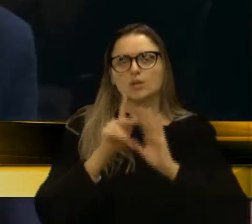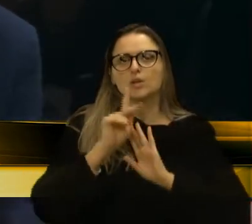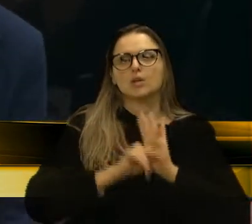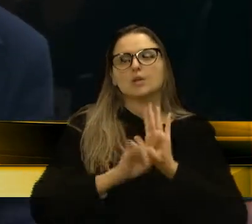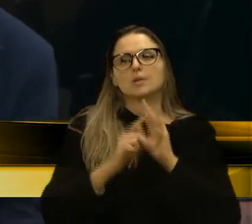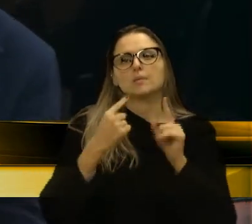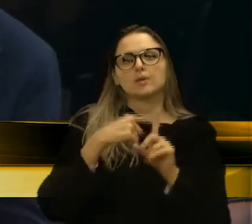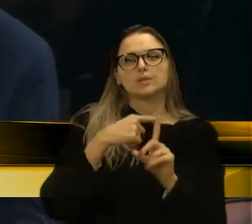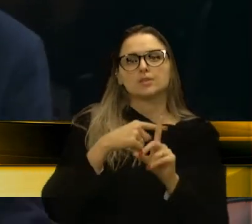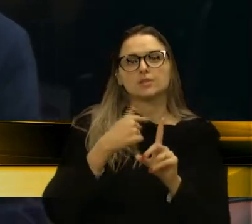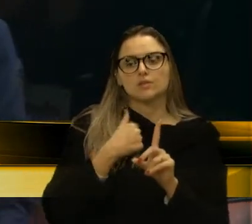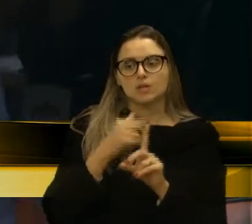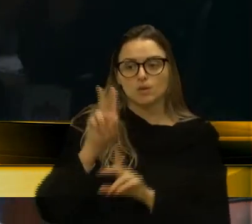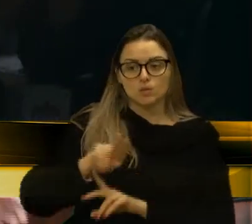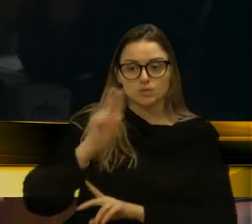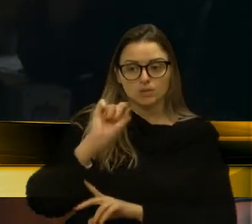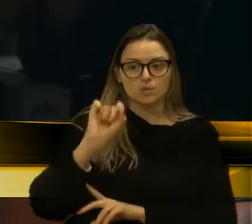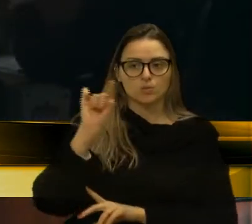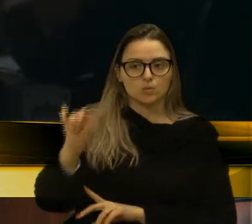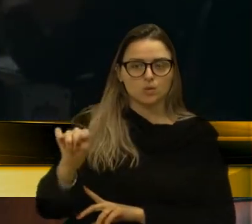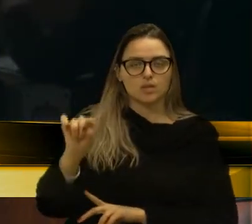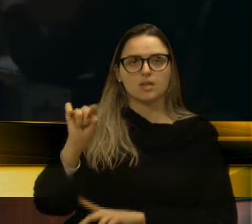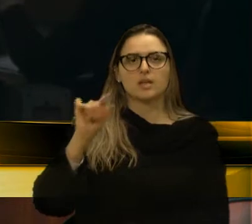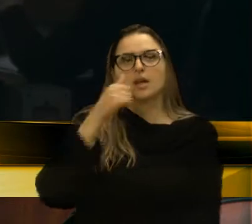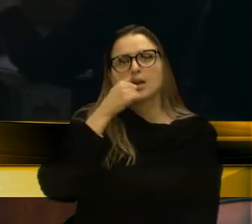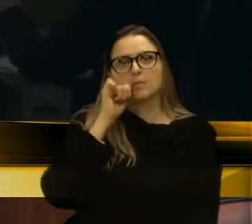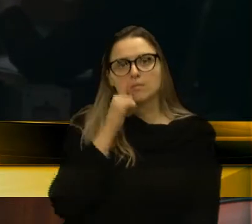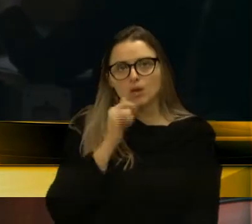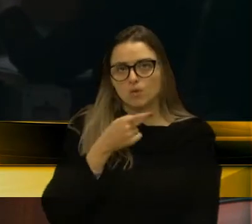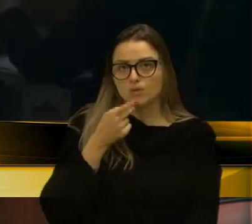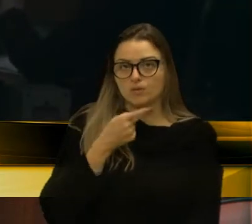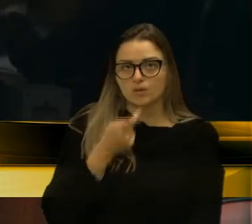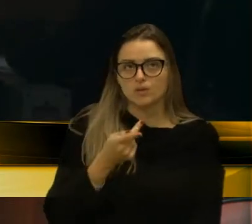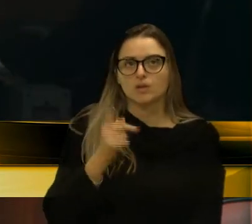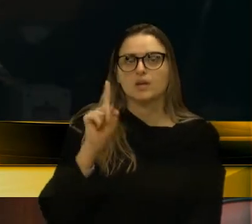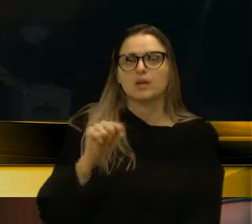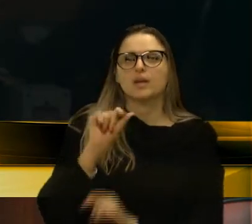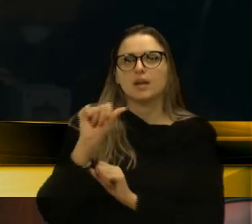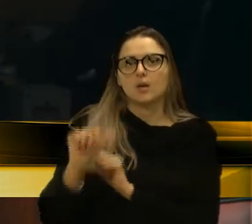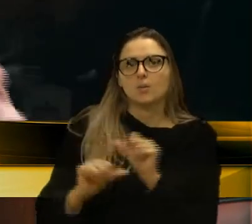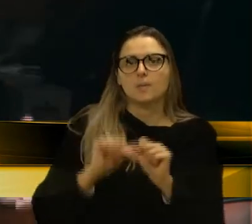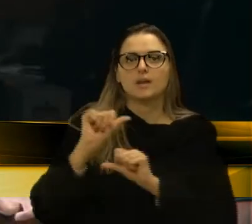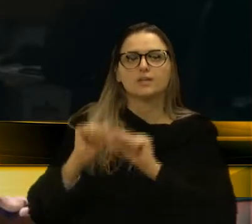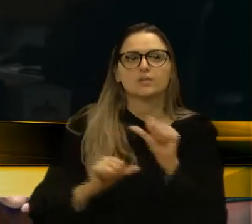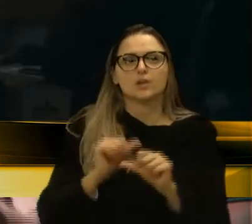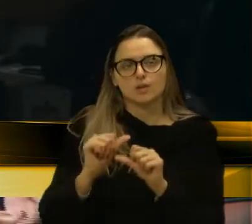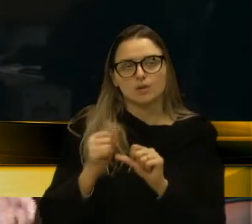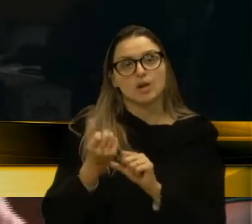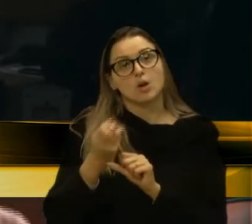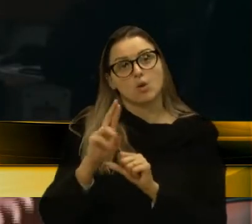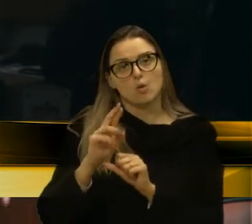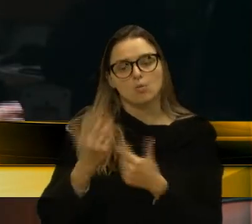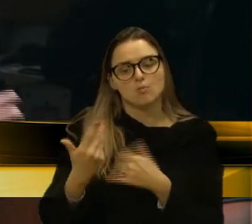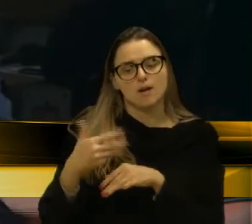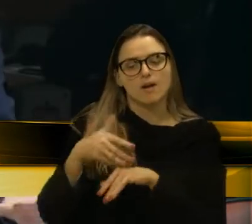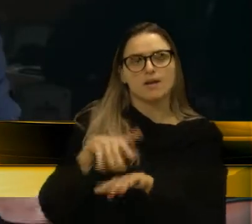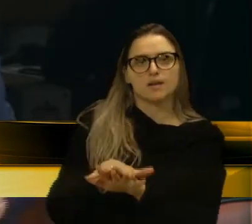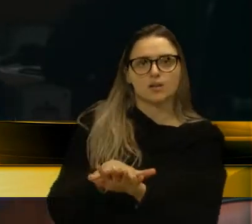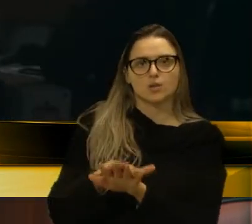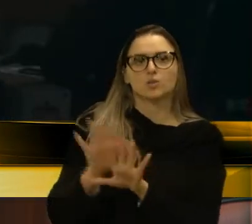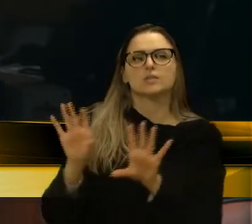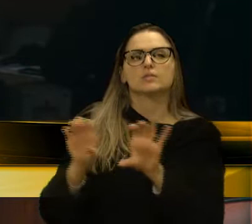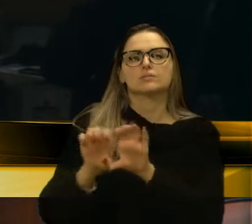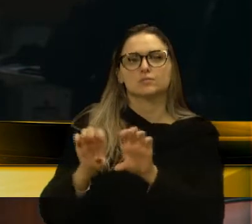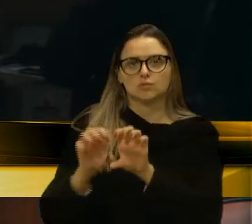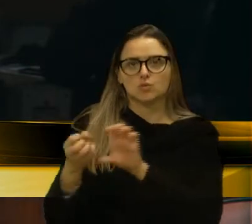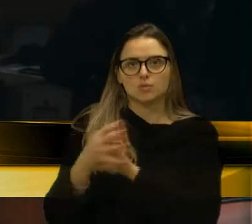palavras da vereadora Paula, é uma alteração ou uma inclusão estruturante,